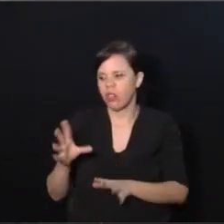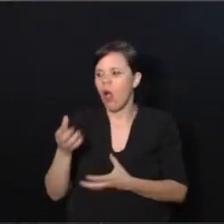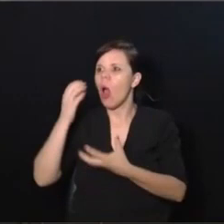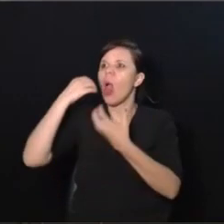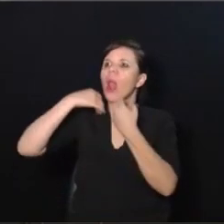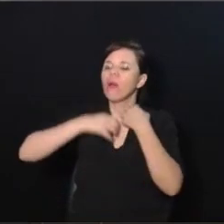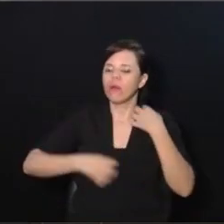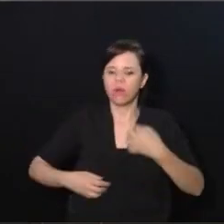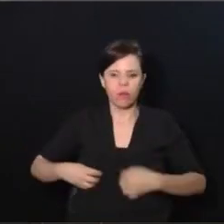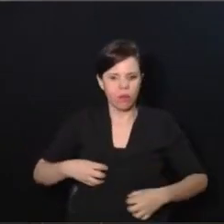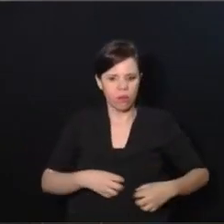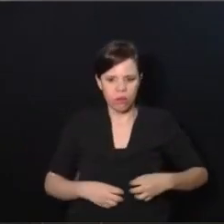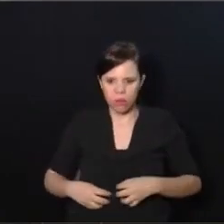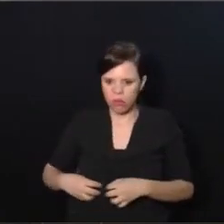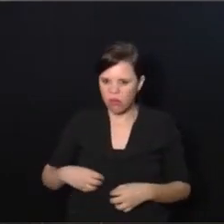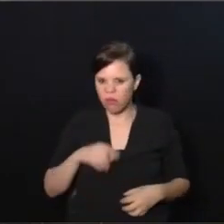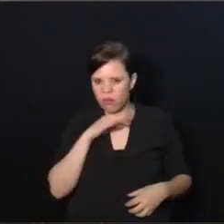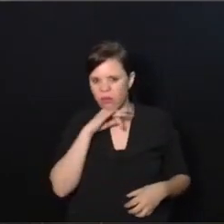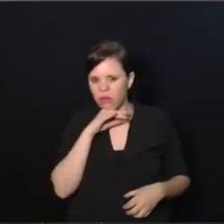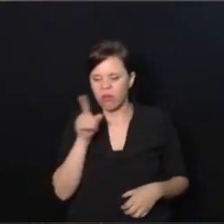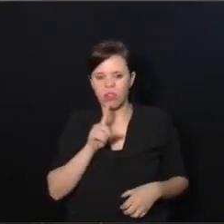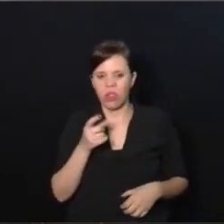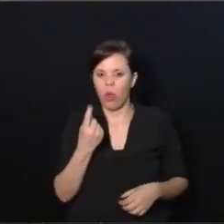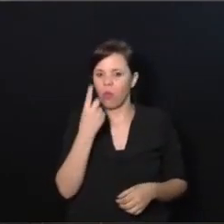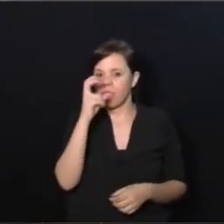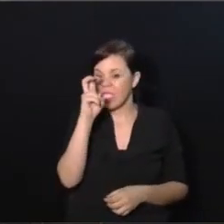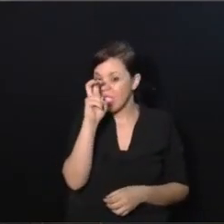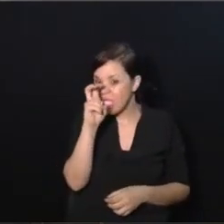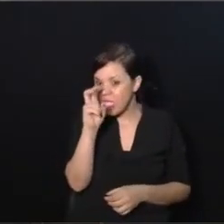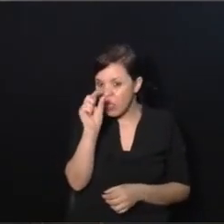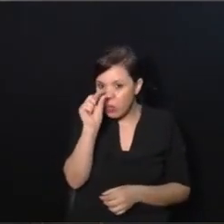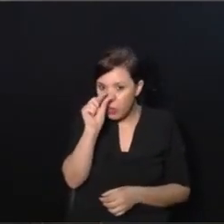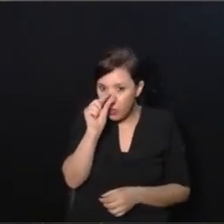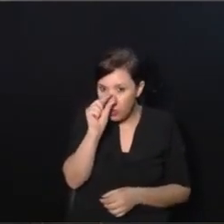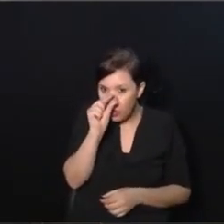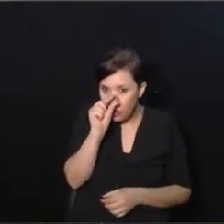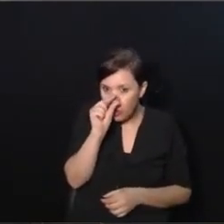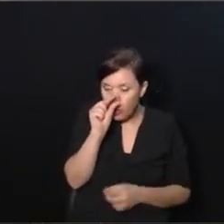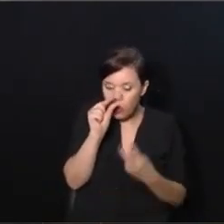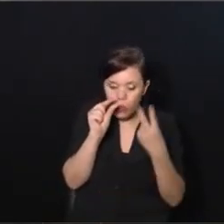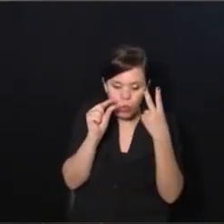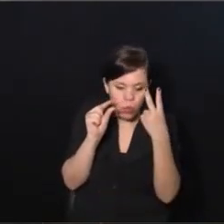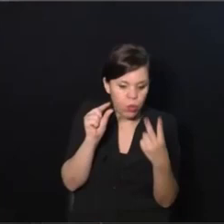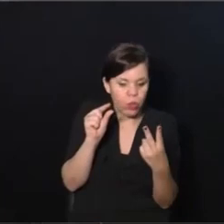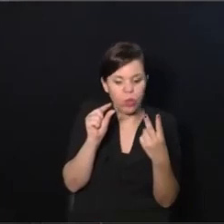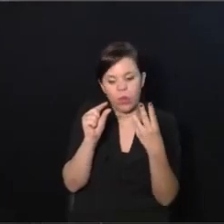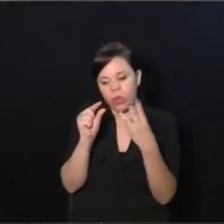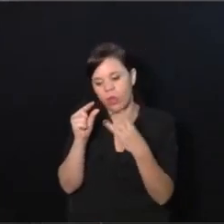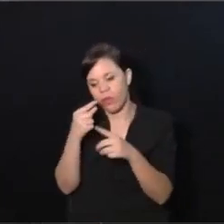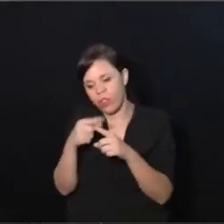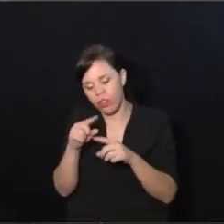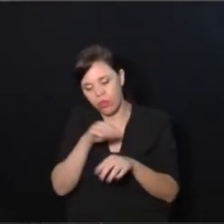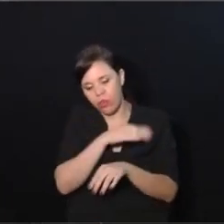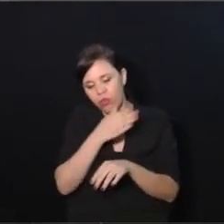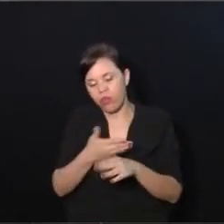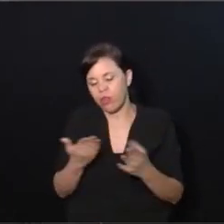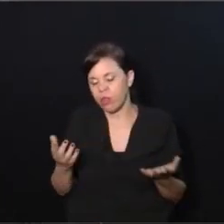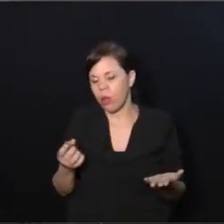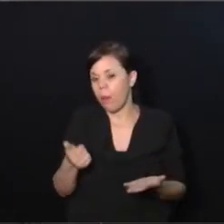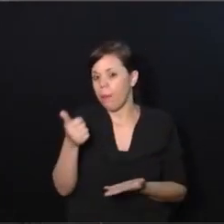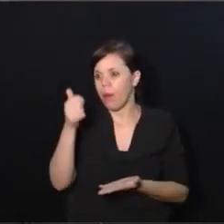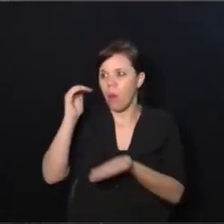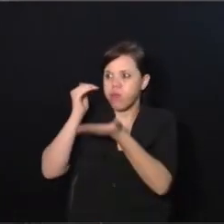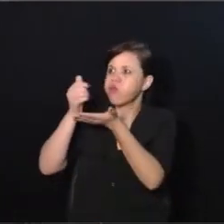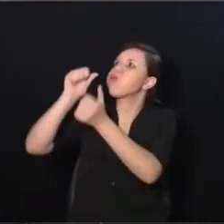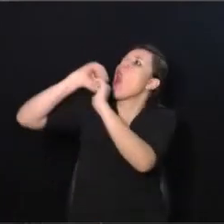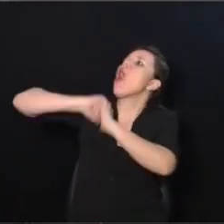com aquele xarope inteiro. O xarope é para eu tomar 5ml, sei lá, duas, três vezes ao dia. Não é para você virar o vidro inteiro no primeiro dia